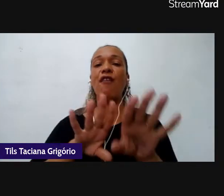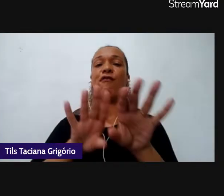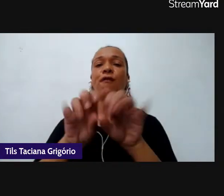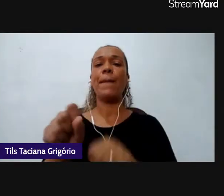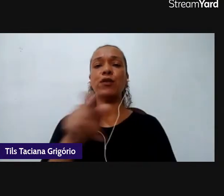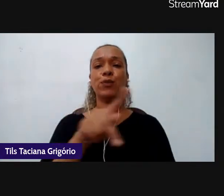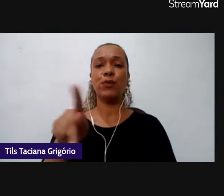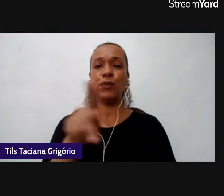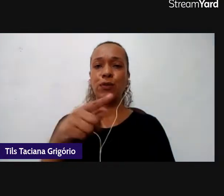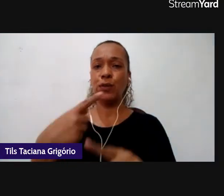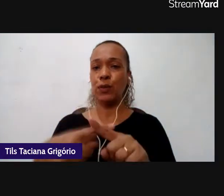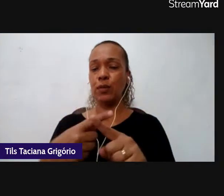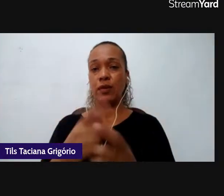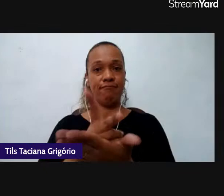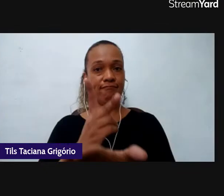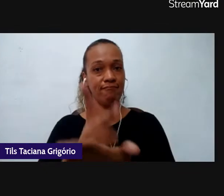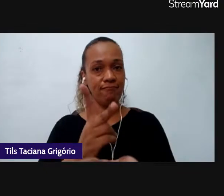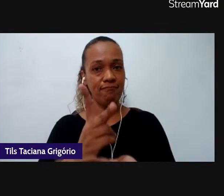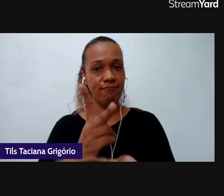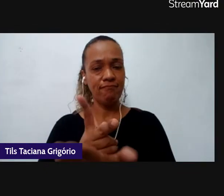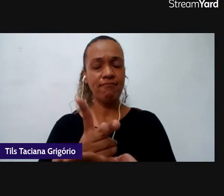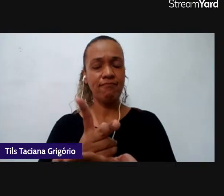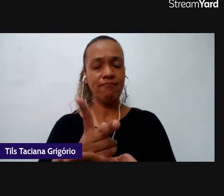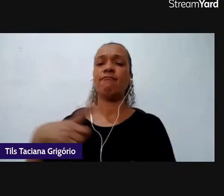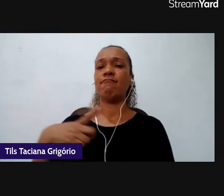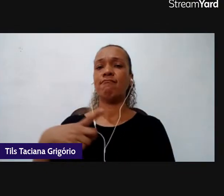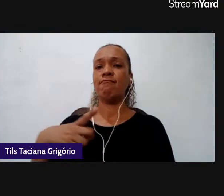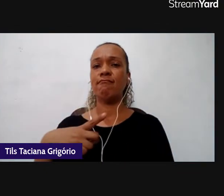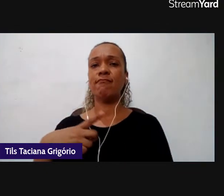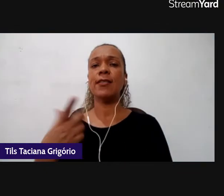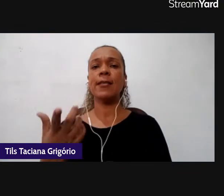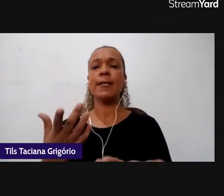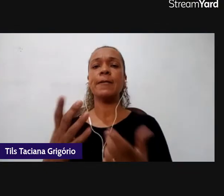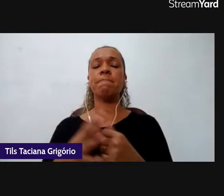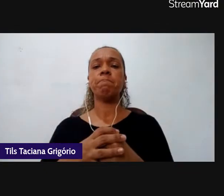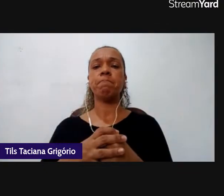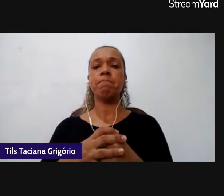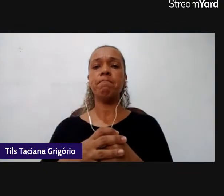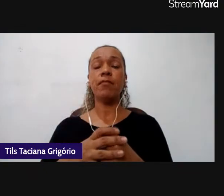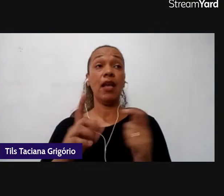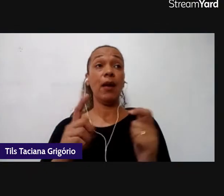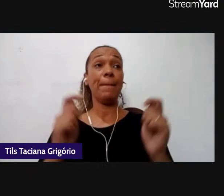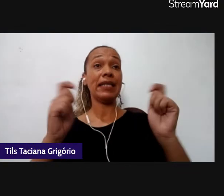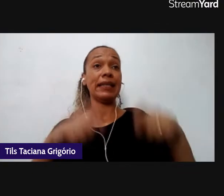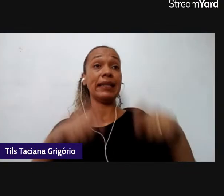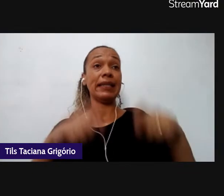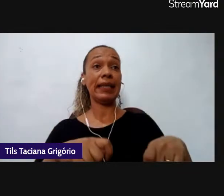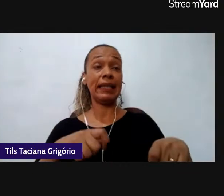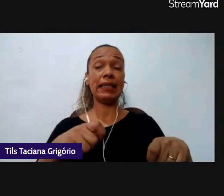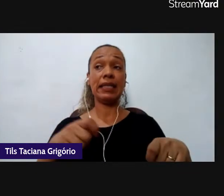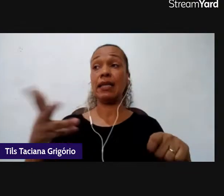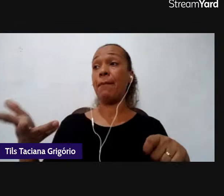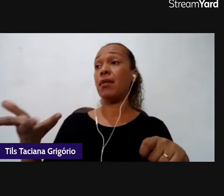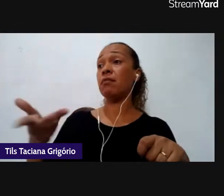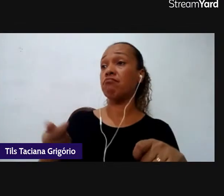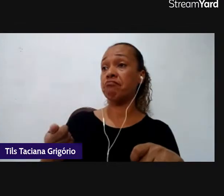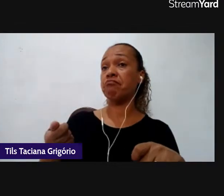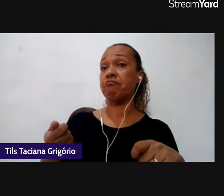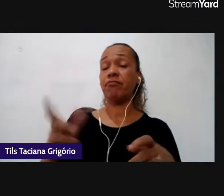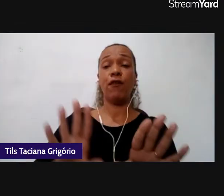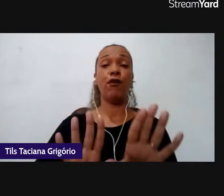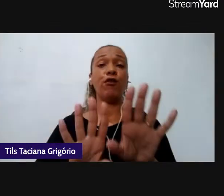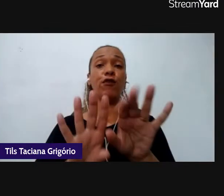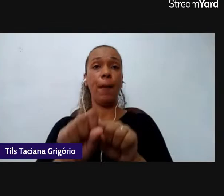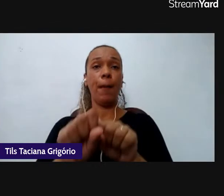momento em que escuto né competências e habilidades né formações que são